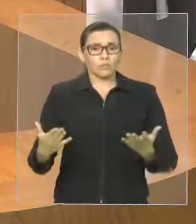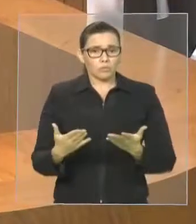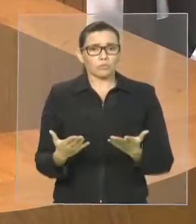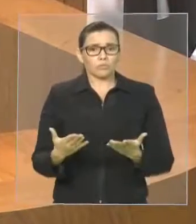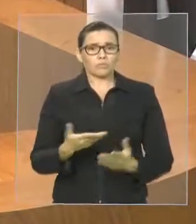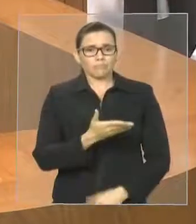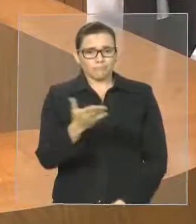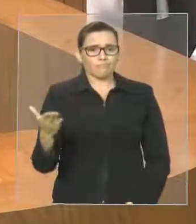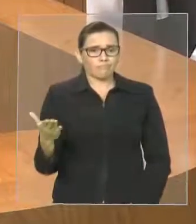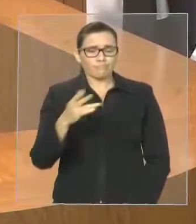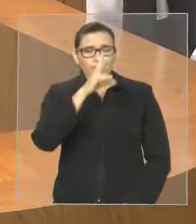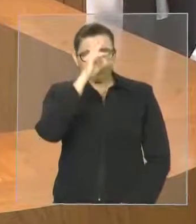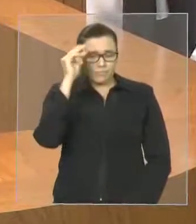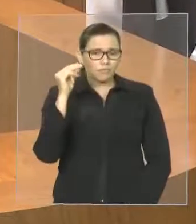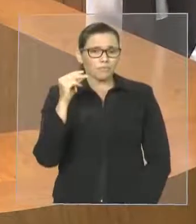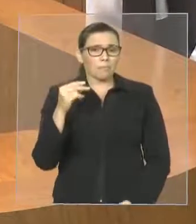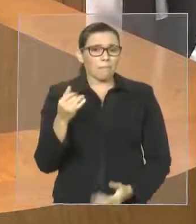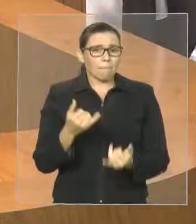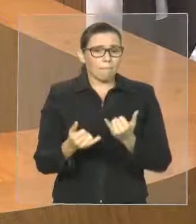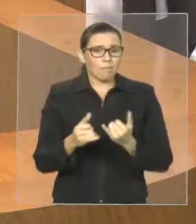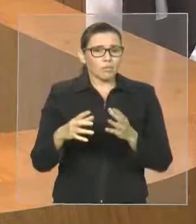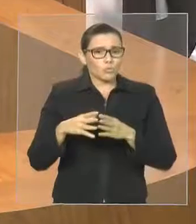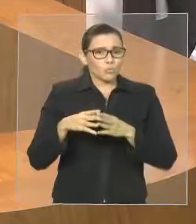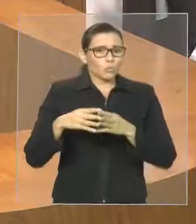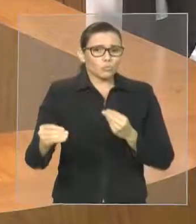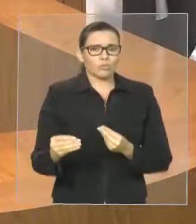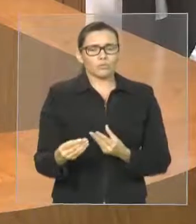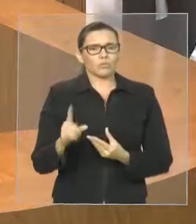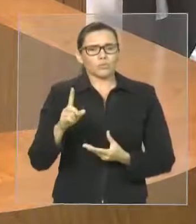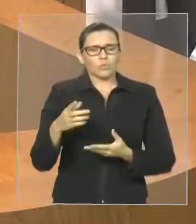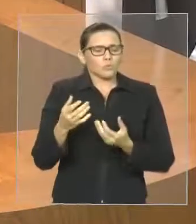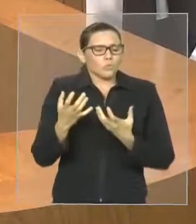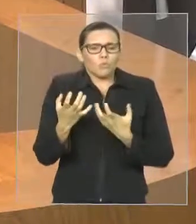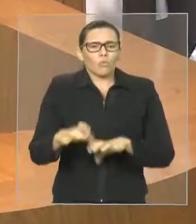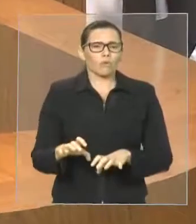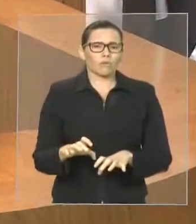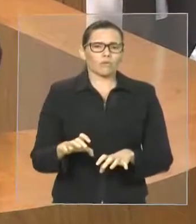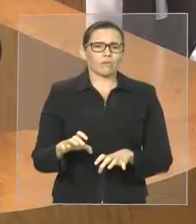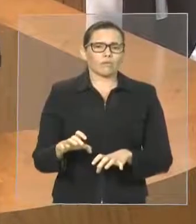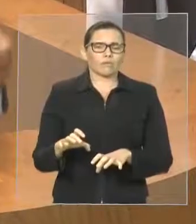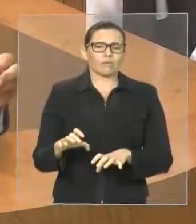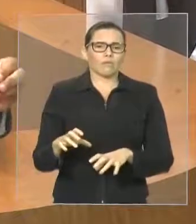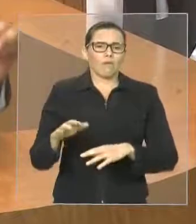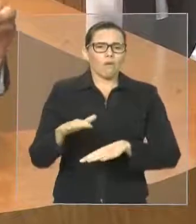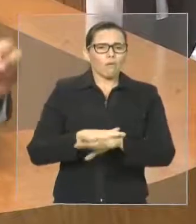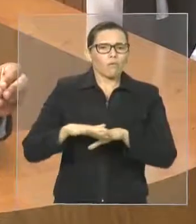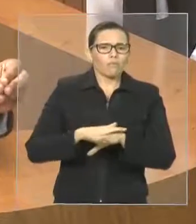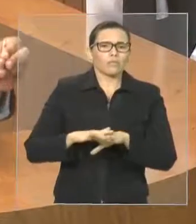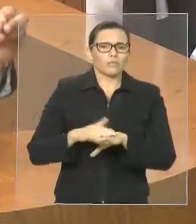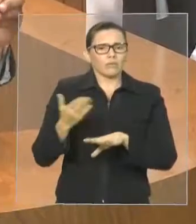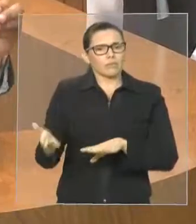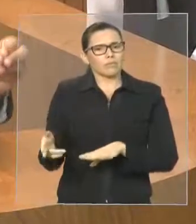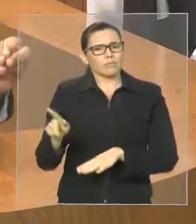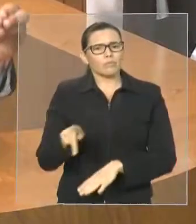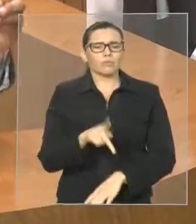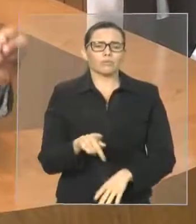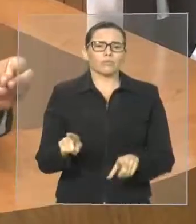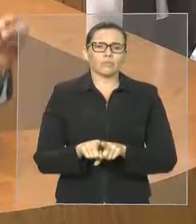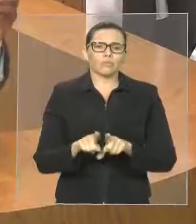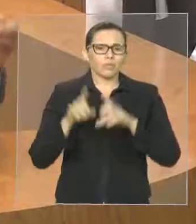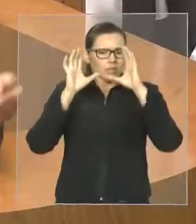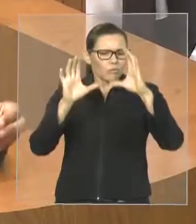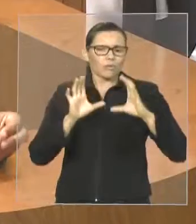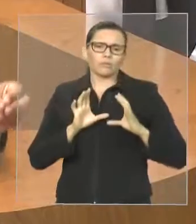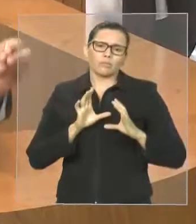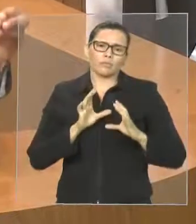após a eleição, não mantém um diálogo com os professores. Não respeita os professores. Pela segunda vez ele demonstra a falta de